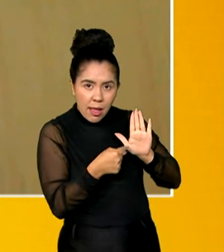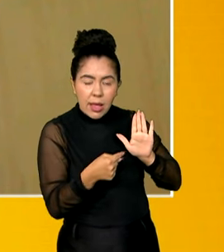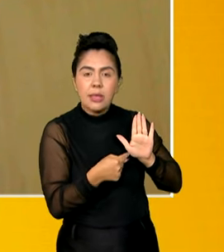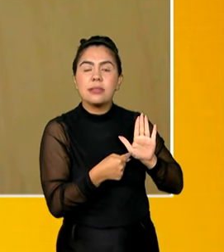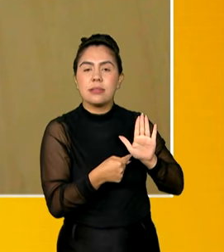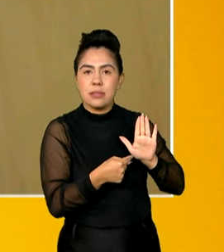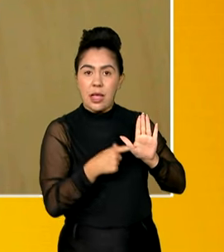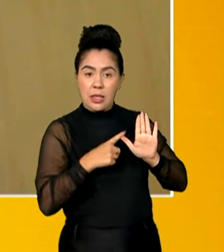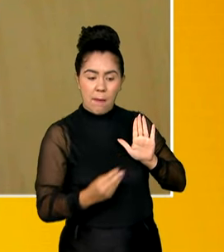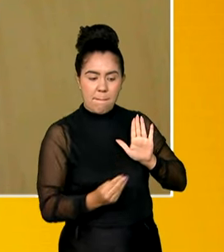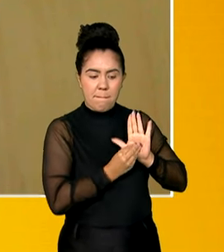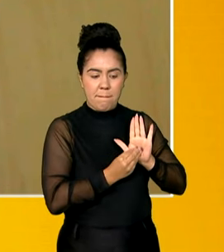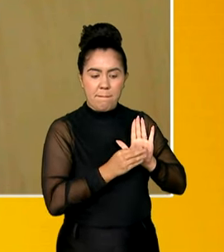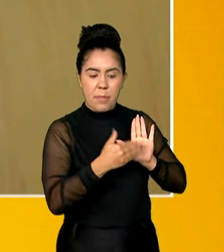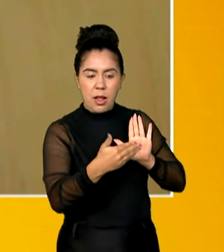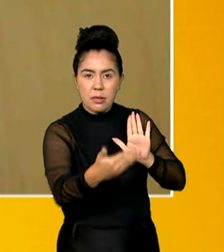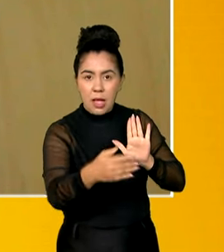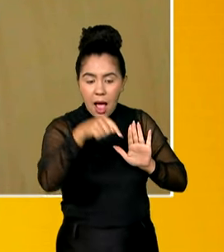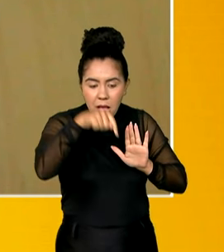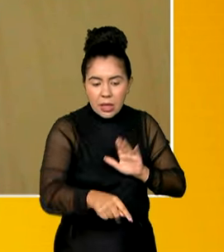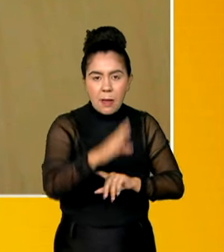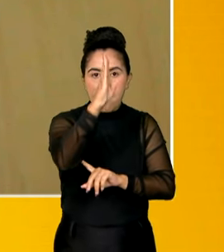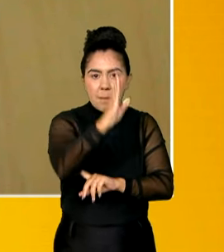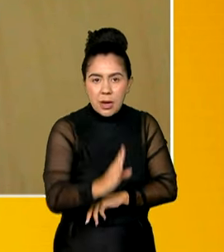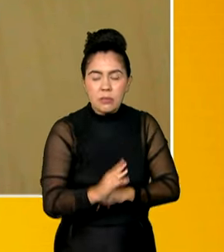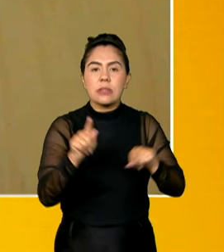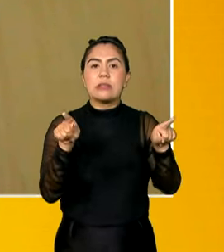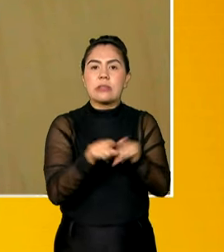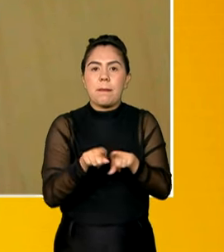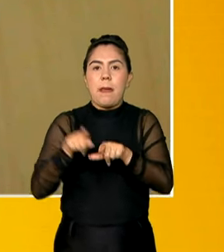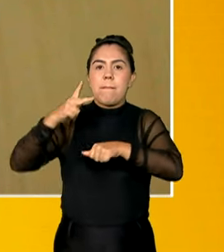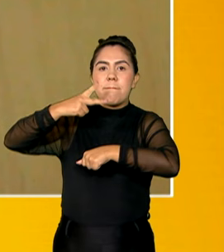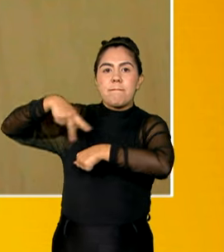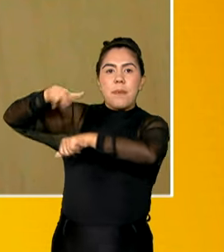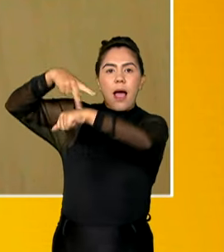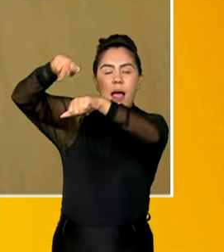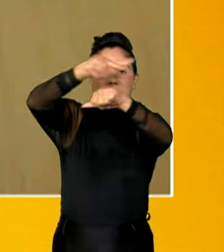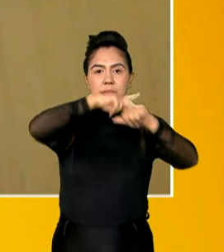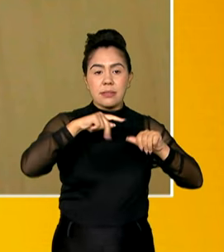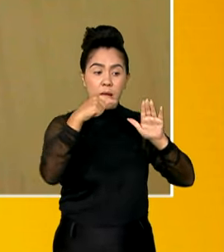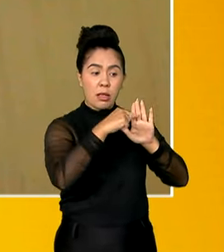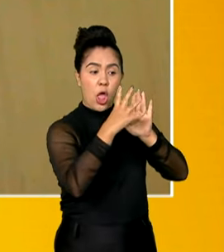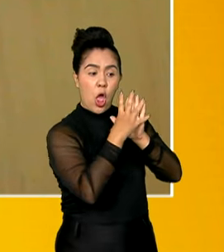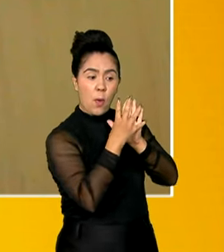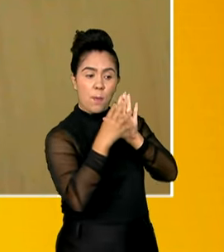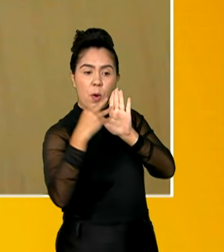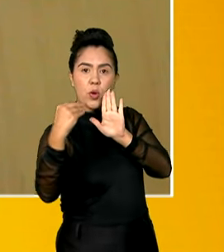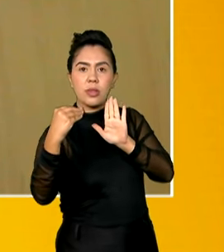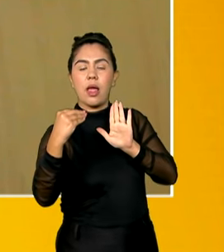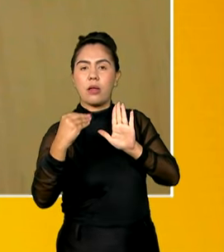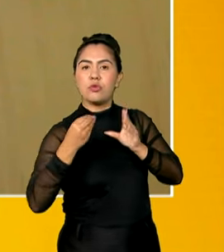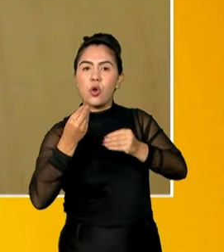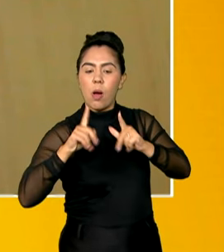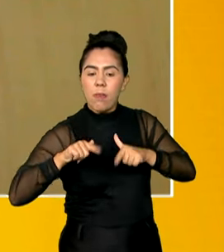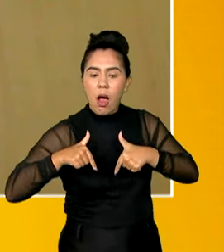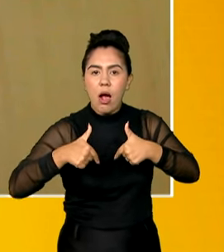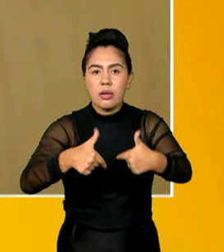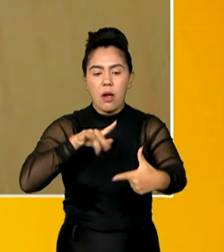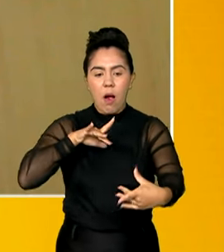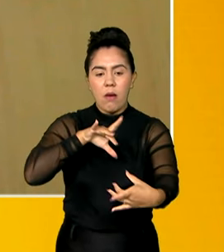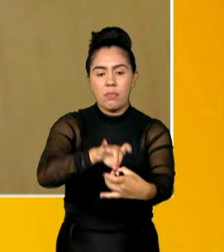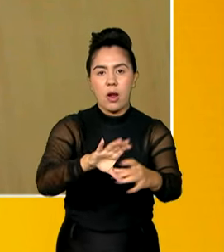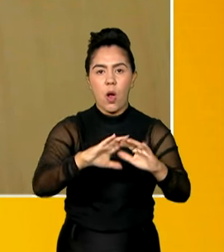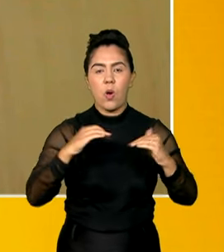implantado não apenas no Brasil, mas em outros países, servindo como modelo de atuação comunitária. Ele tem o objetivo de